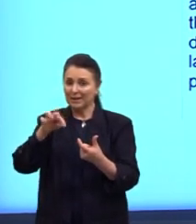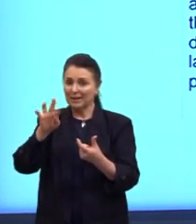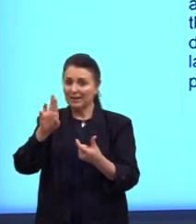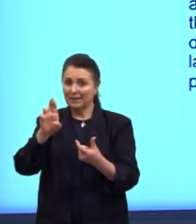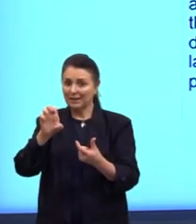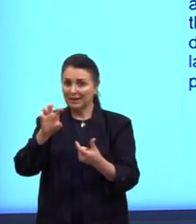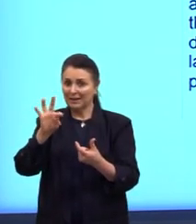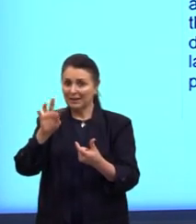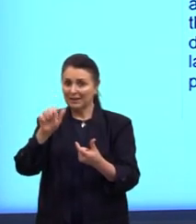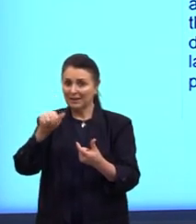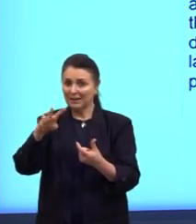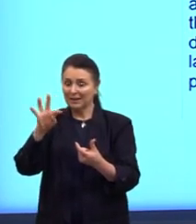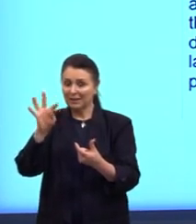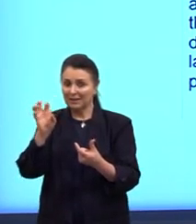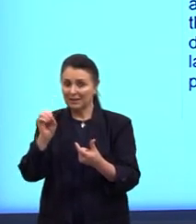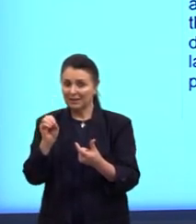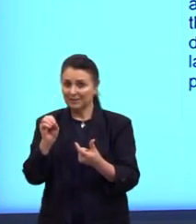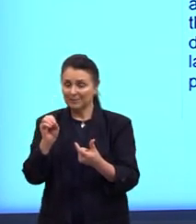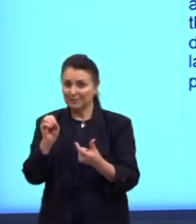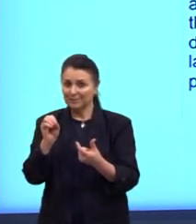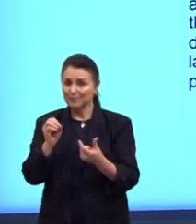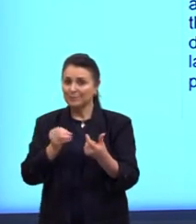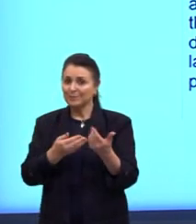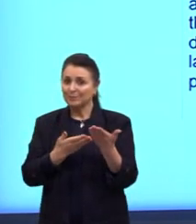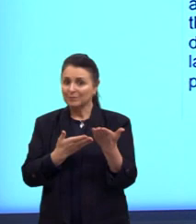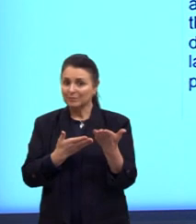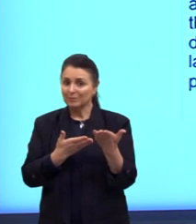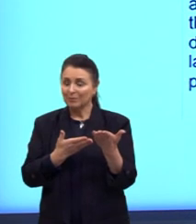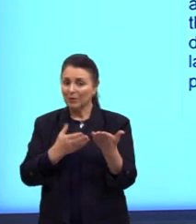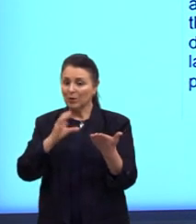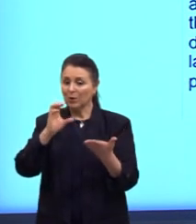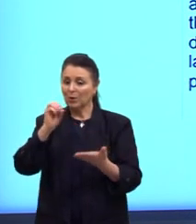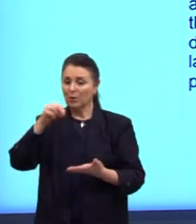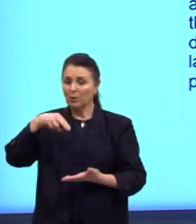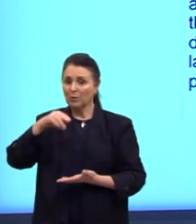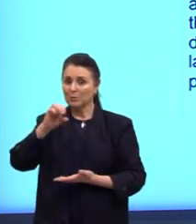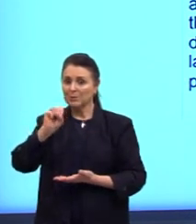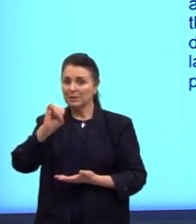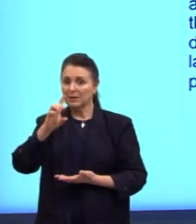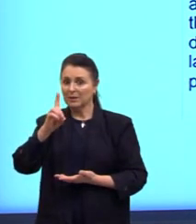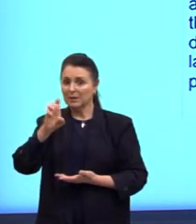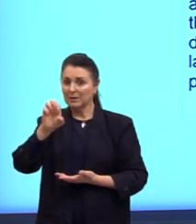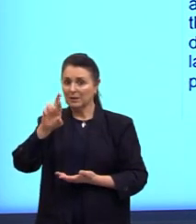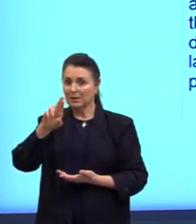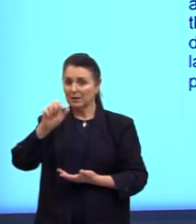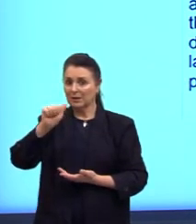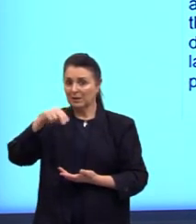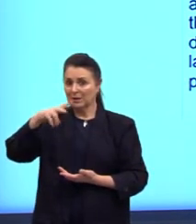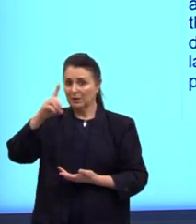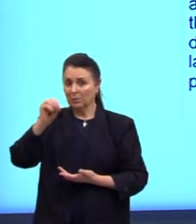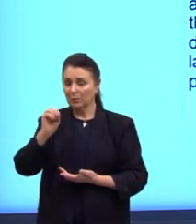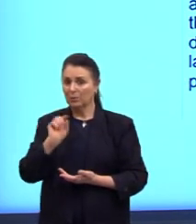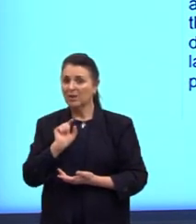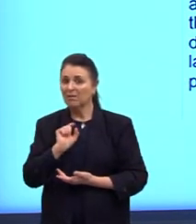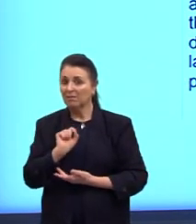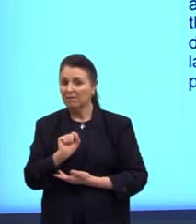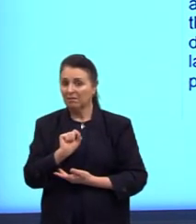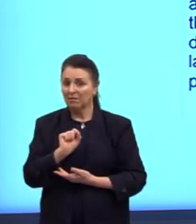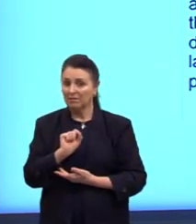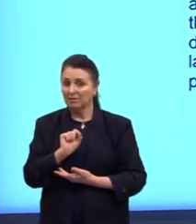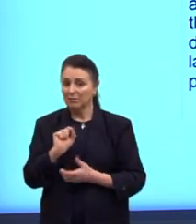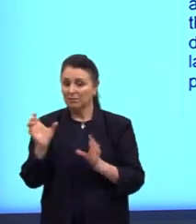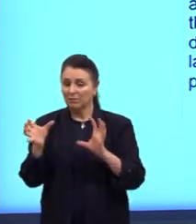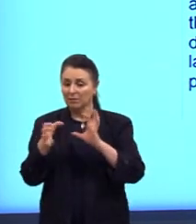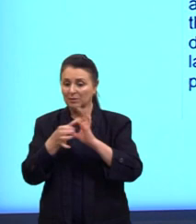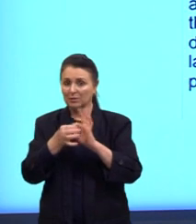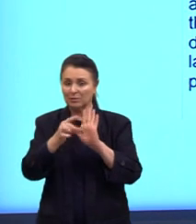O considered that, que é o considerando o quê? Aqui eu já estou, ó. Entretanto, eu estou fazendo uma ligação com o parágrafo anterior.